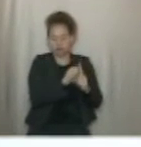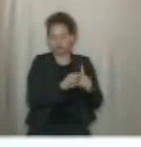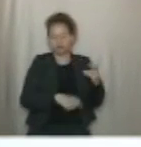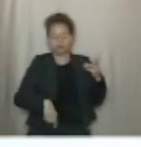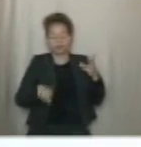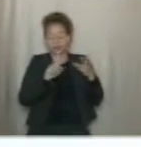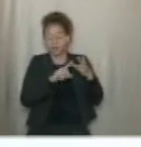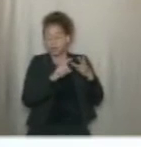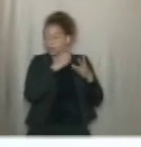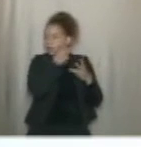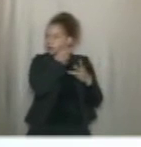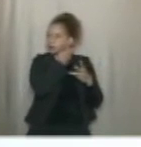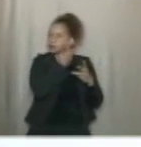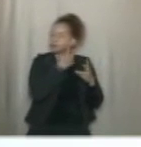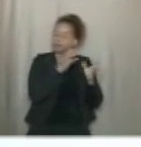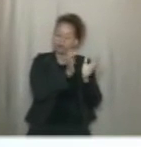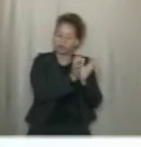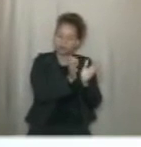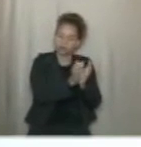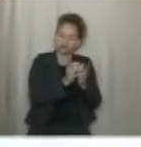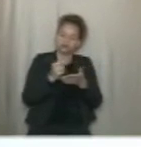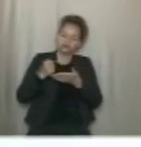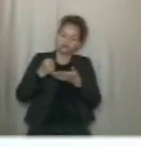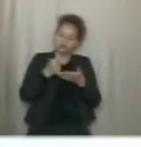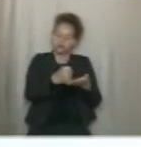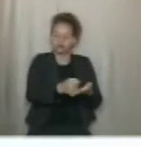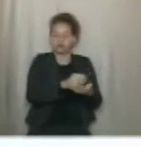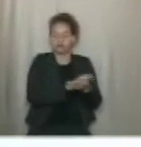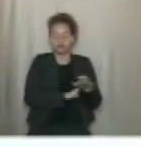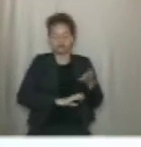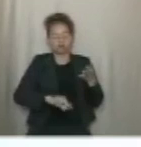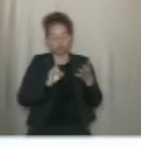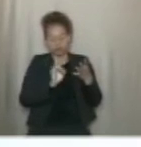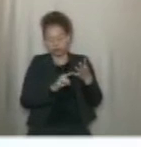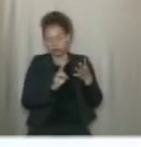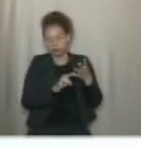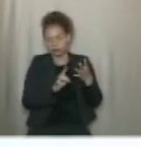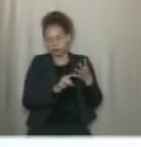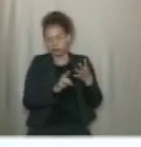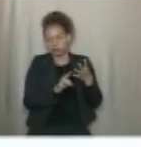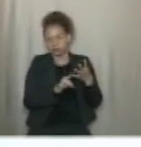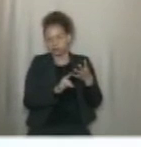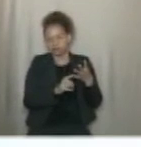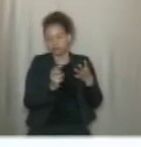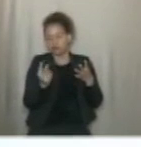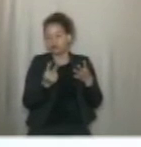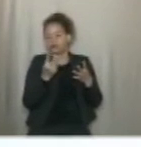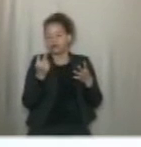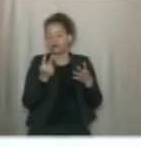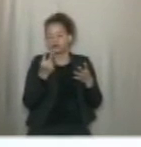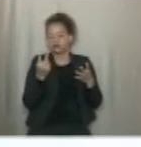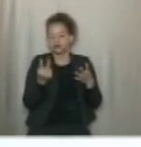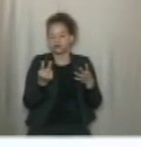ponto, a lista das comunidades beneficiadas. Quarto ponto, os valores